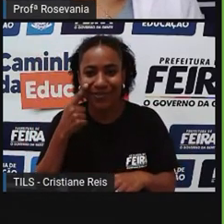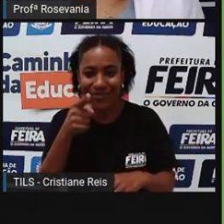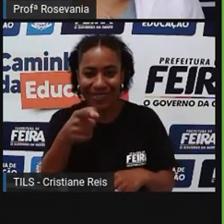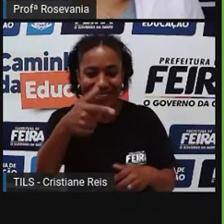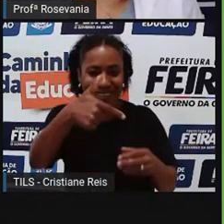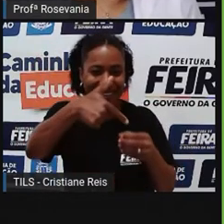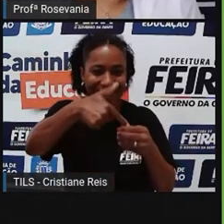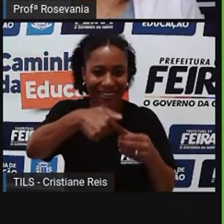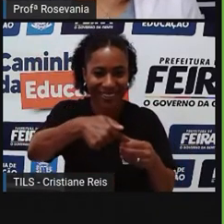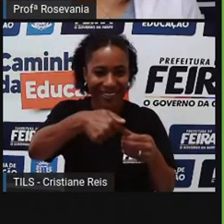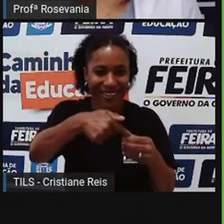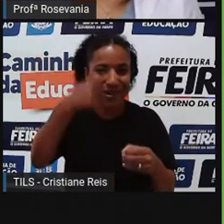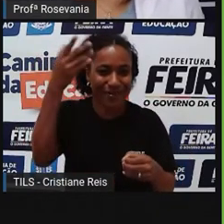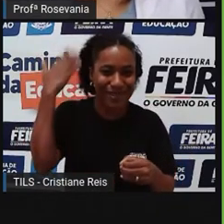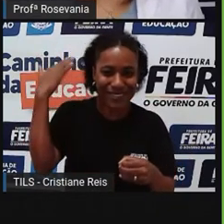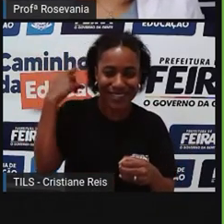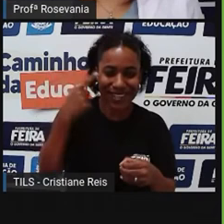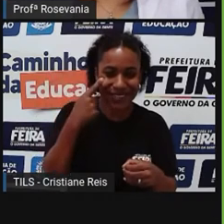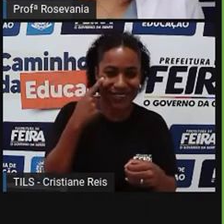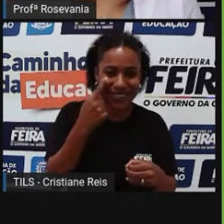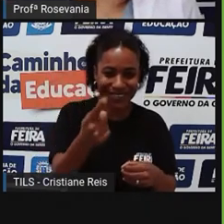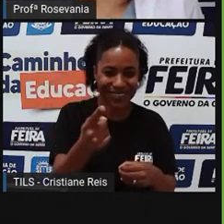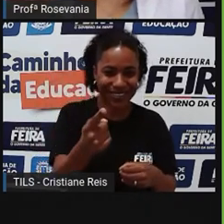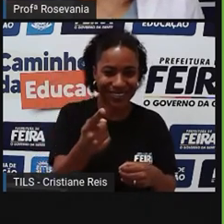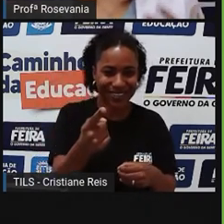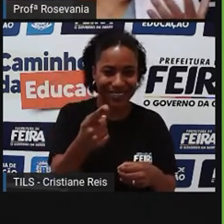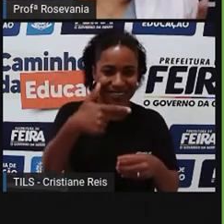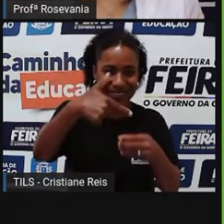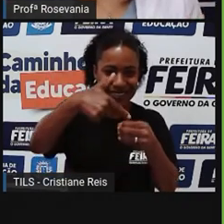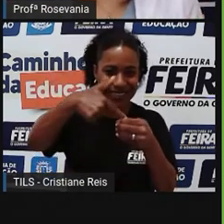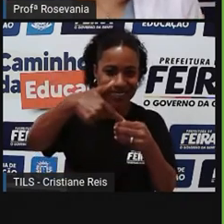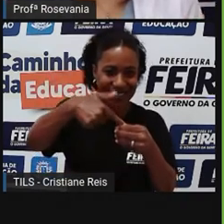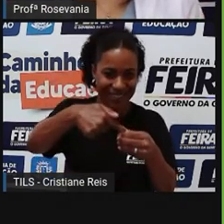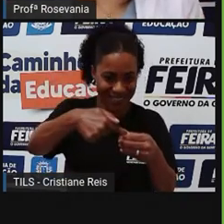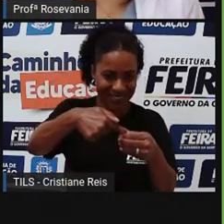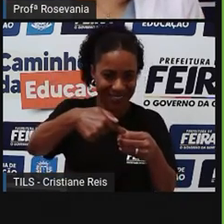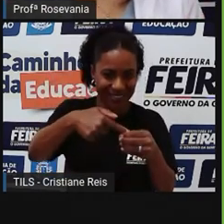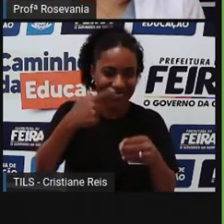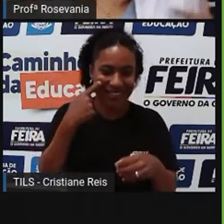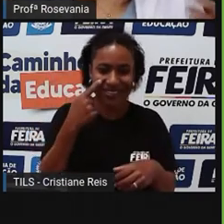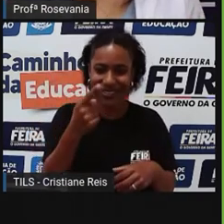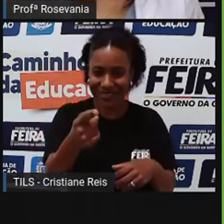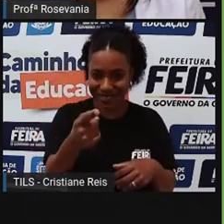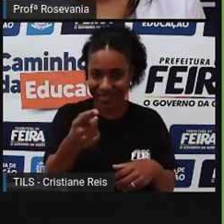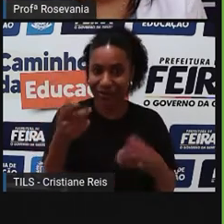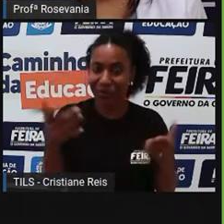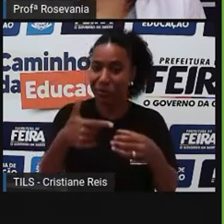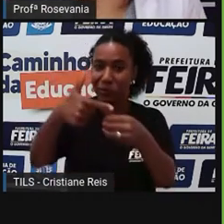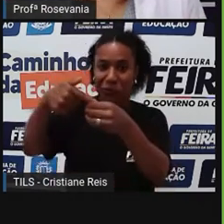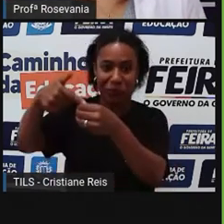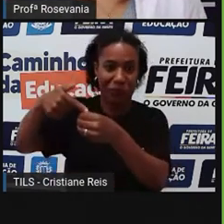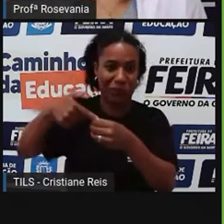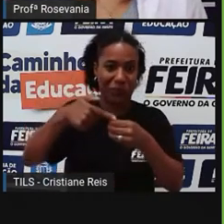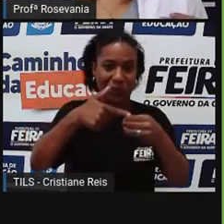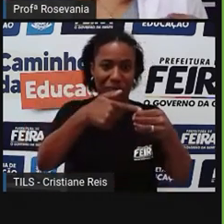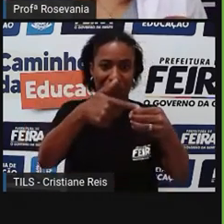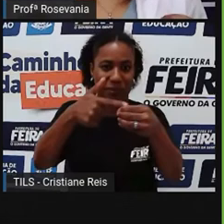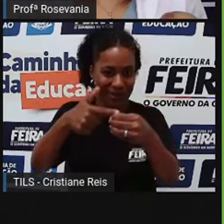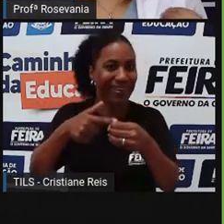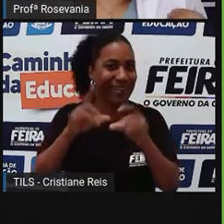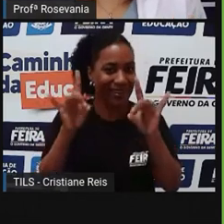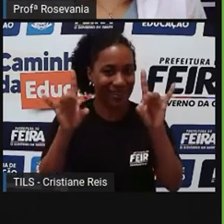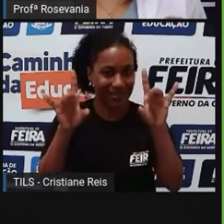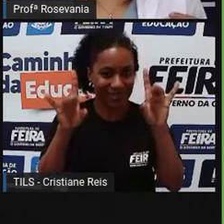bomba de gasolina do passado. Imagine, né, hoje a gente vê aqueles poços tão modernos que vendem uma série de coisas, né,